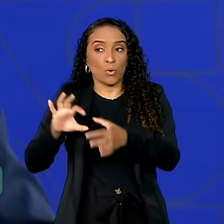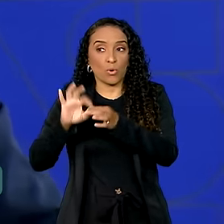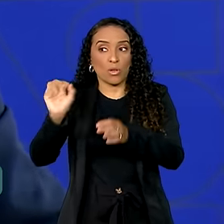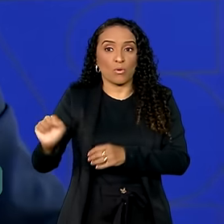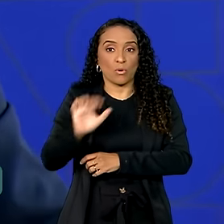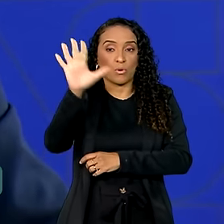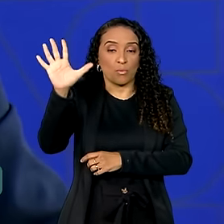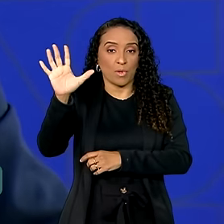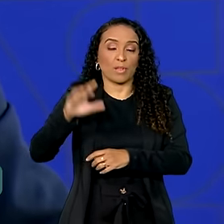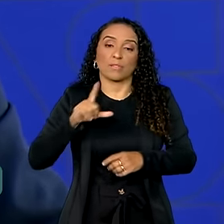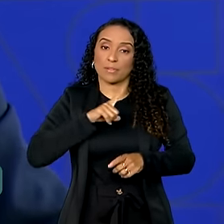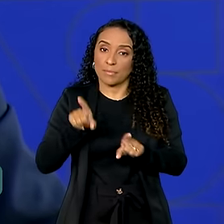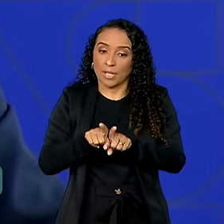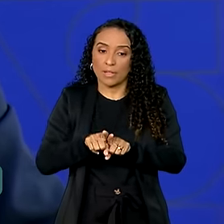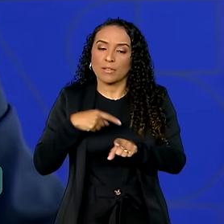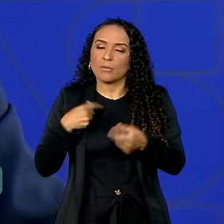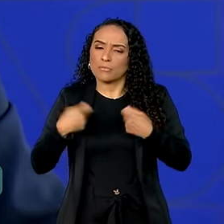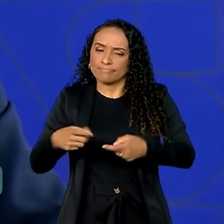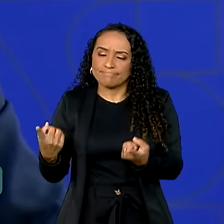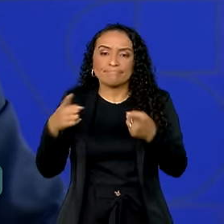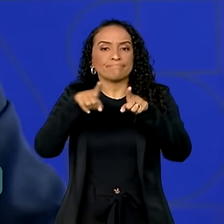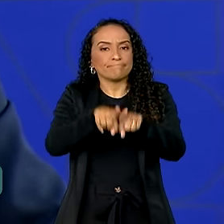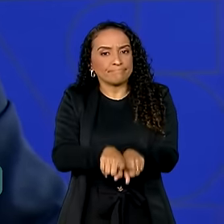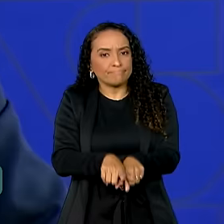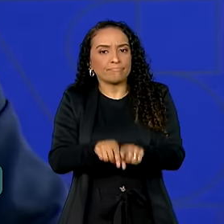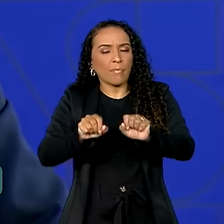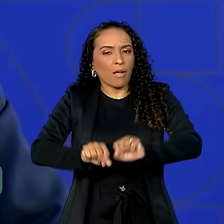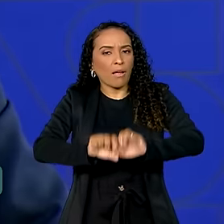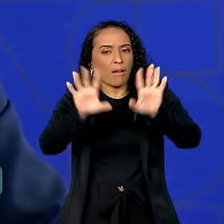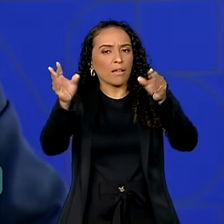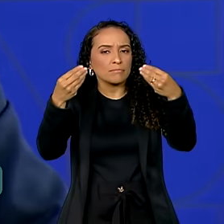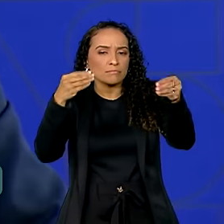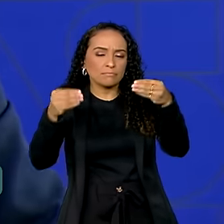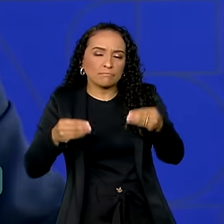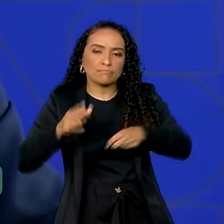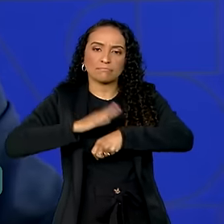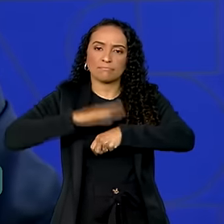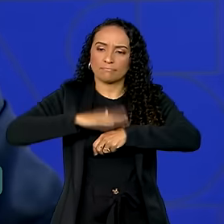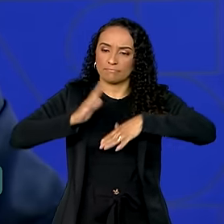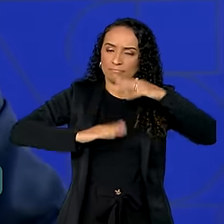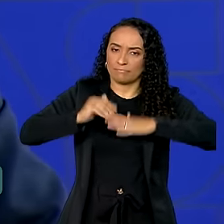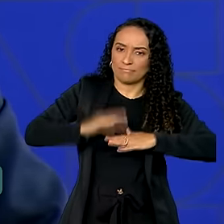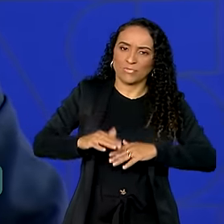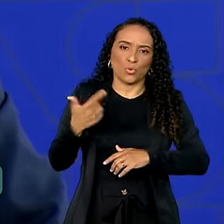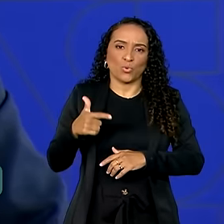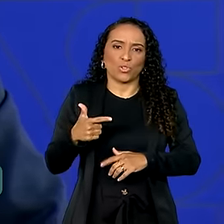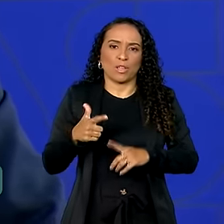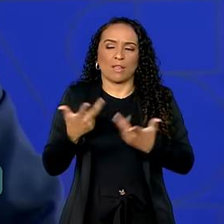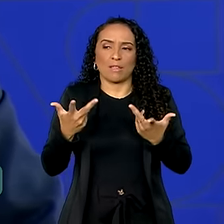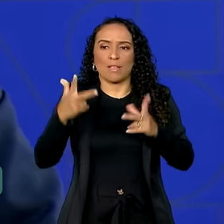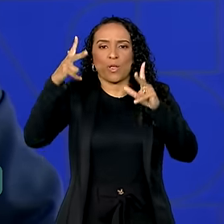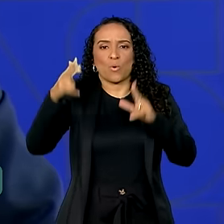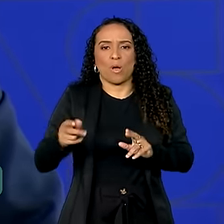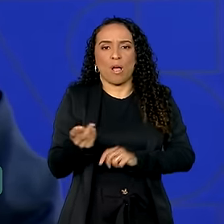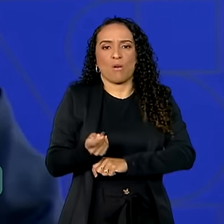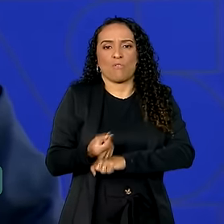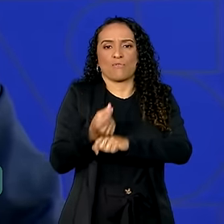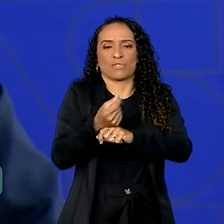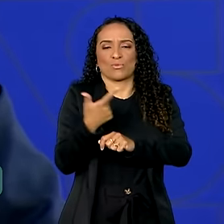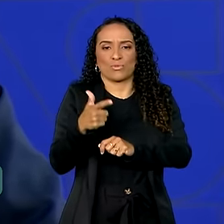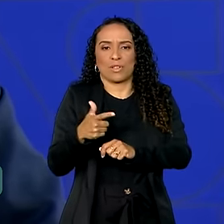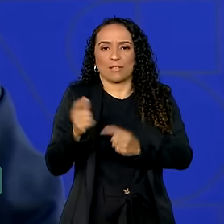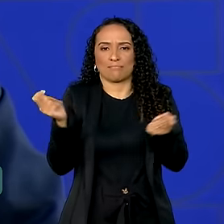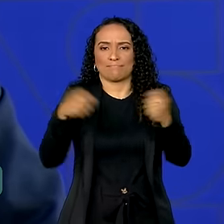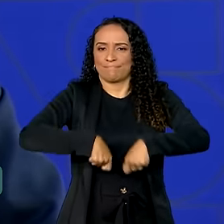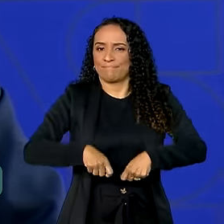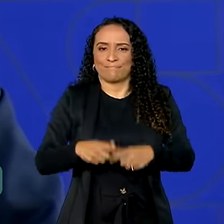Então, nós precisamos de Estado de parceria e com transparência, com eficiência, que nós não temos a mesma margem fiscal que eles têm. Nós não temos a mesma